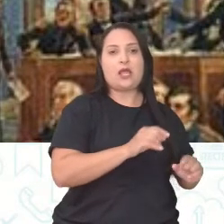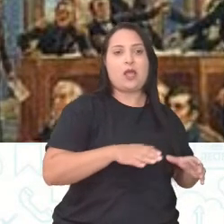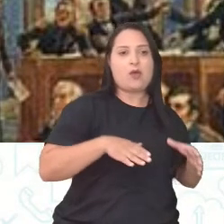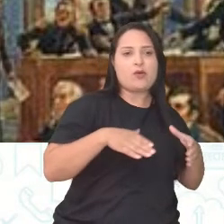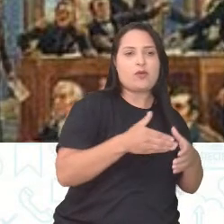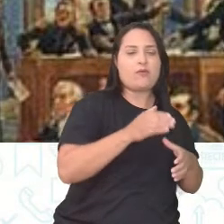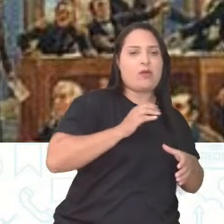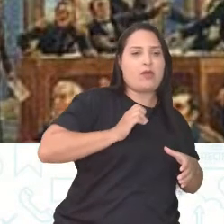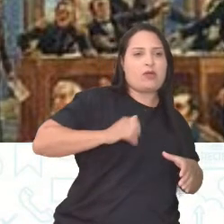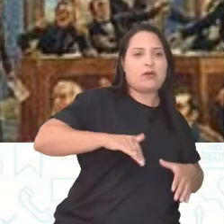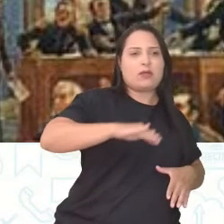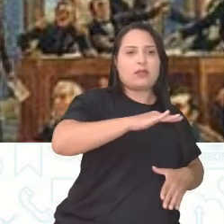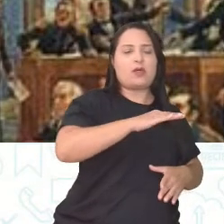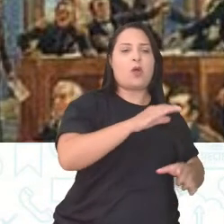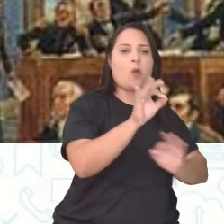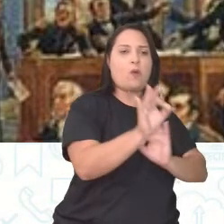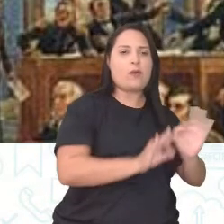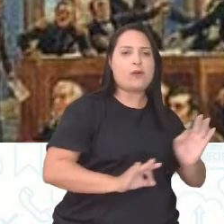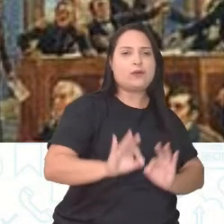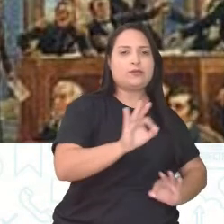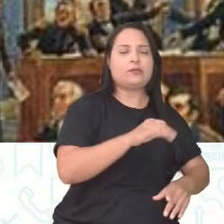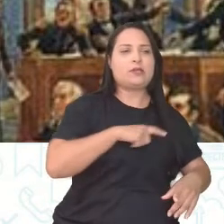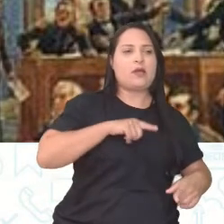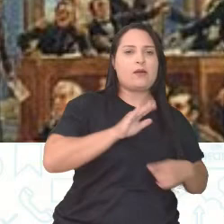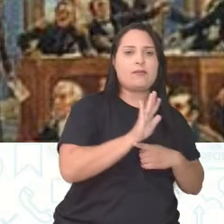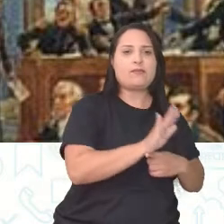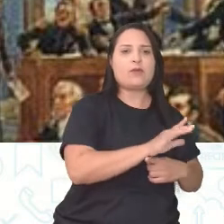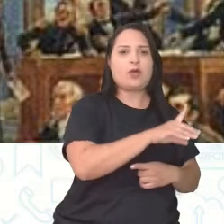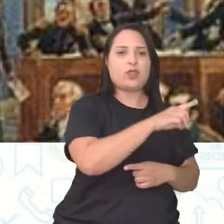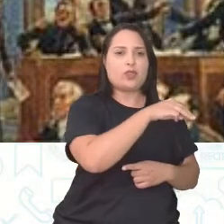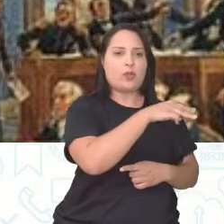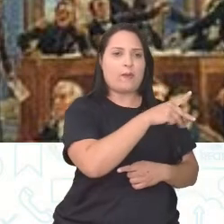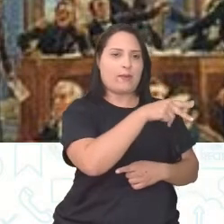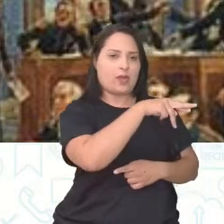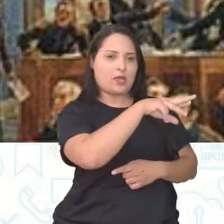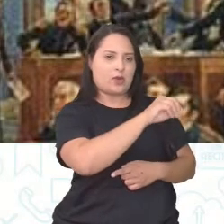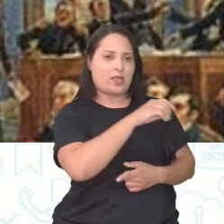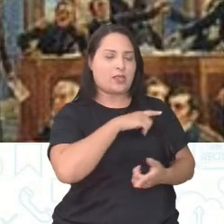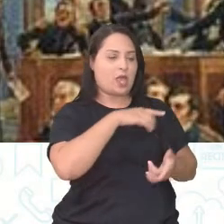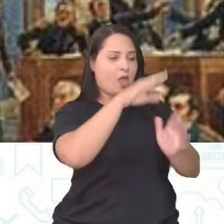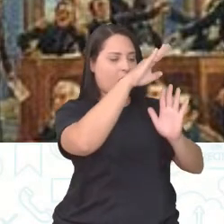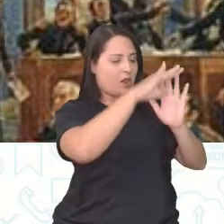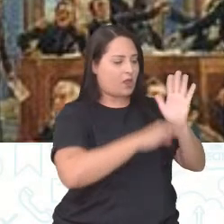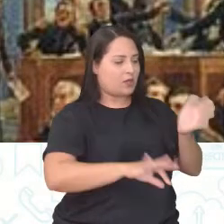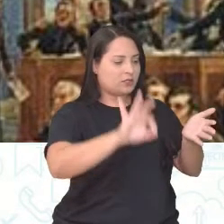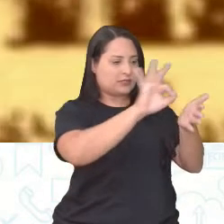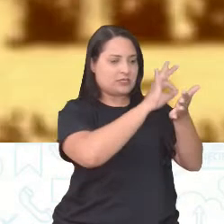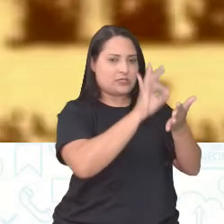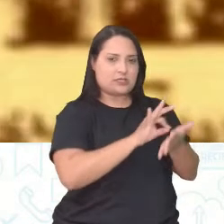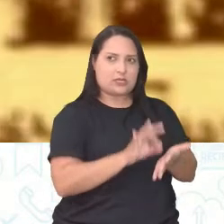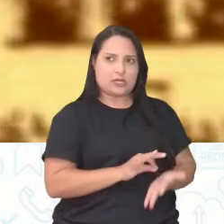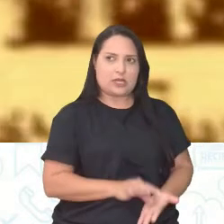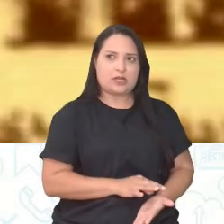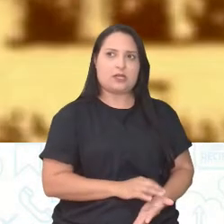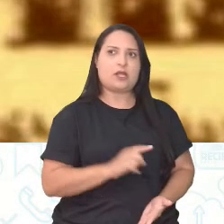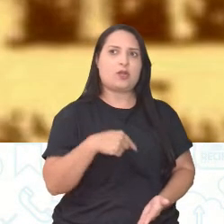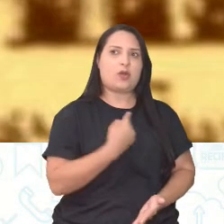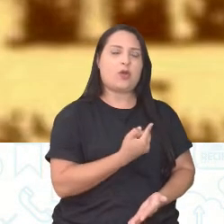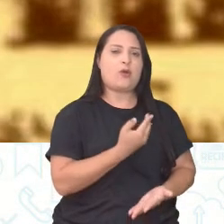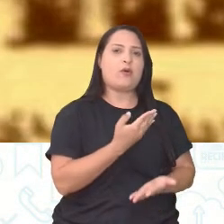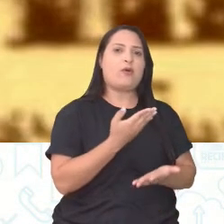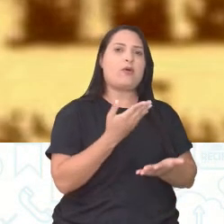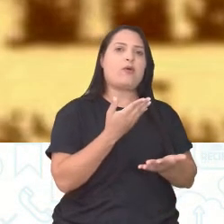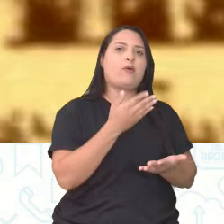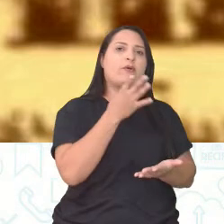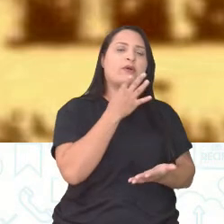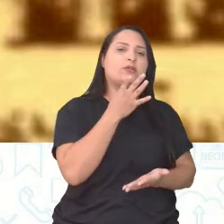organiza ali para dar apoio a Dom Pedro e levanta um monte de assinatura. E aí a gente vai conhecer esse dia como o